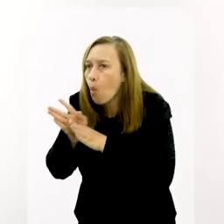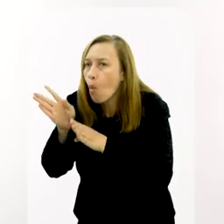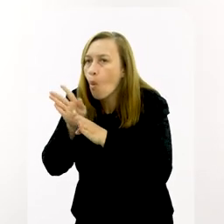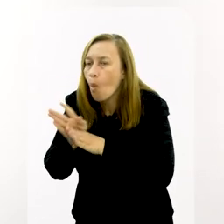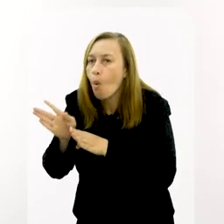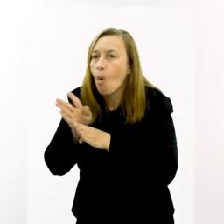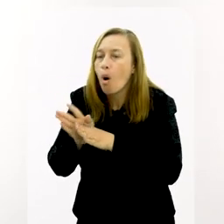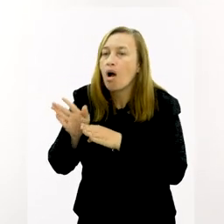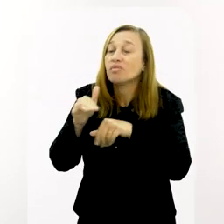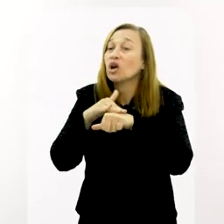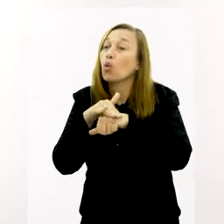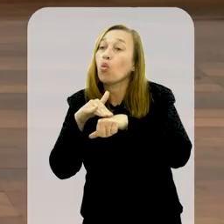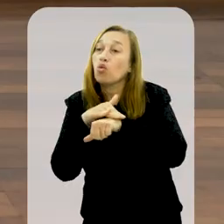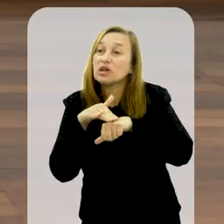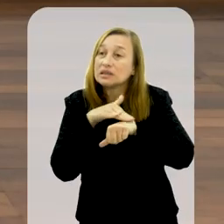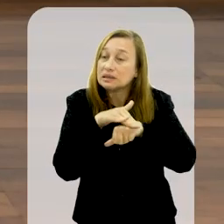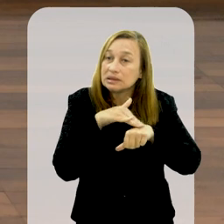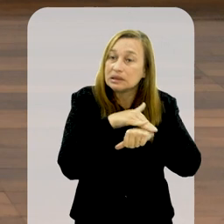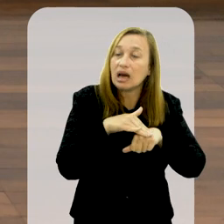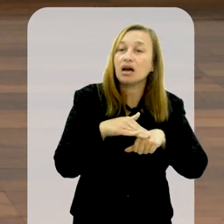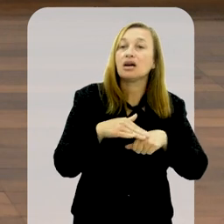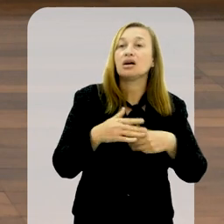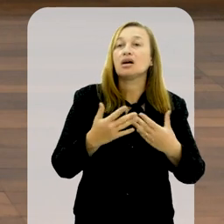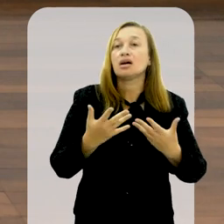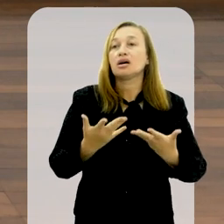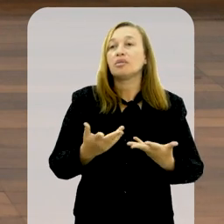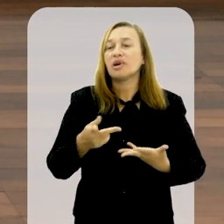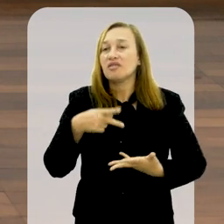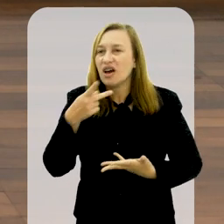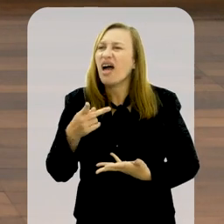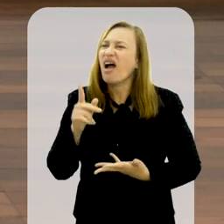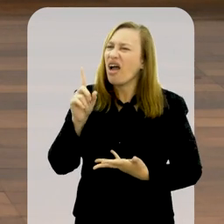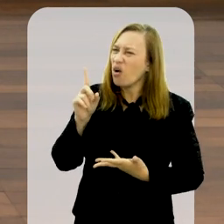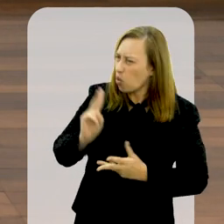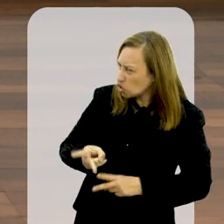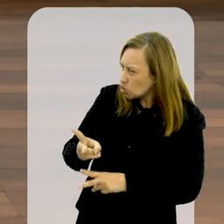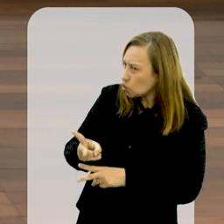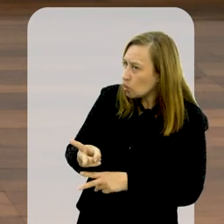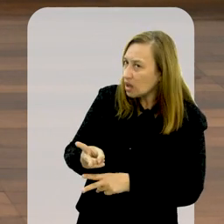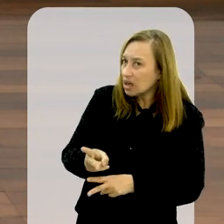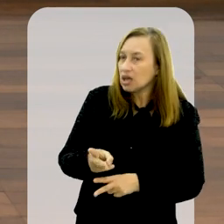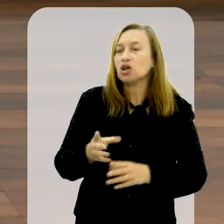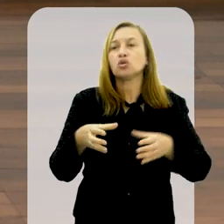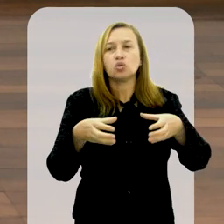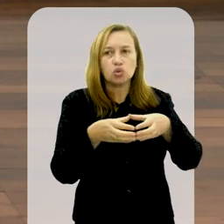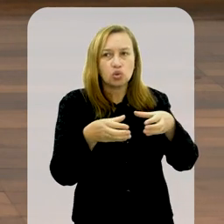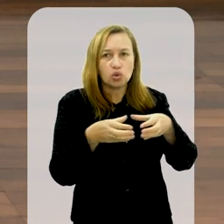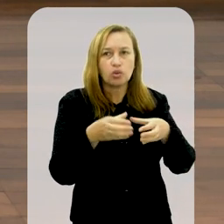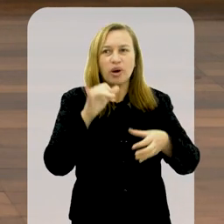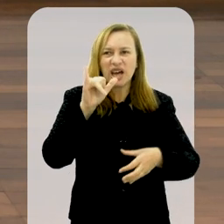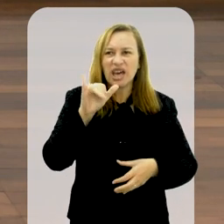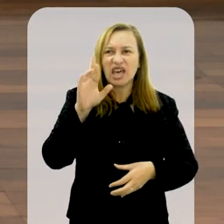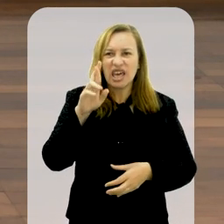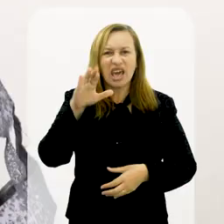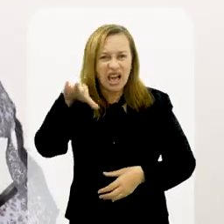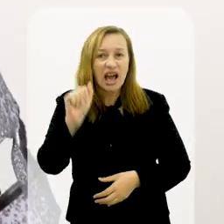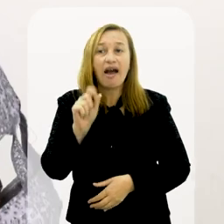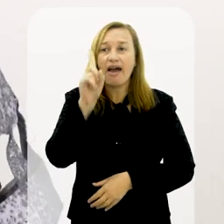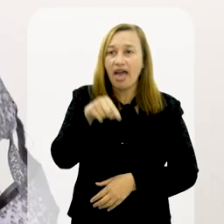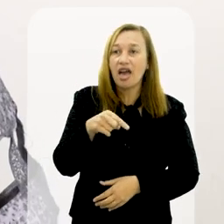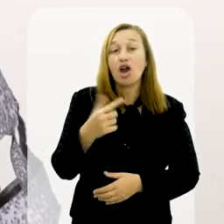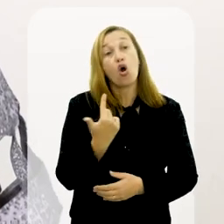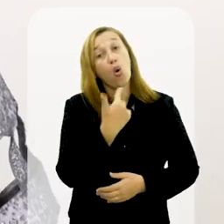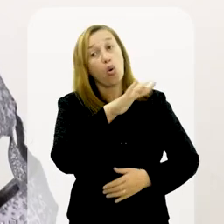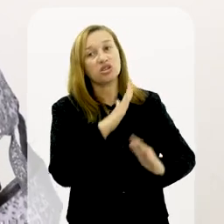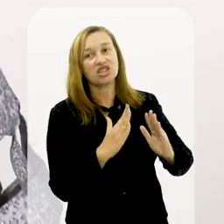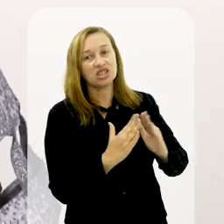conselhos, para se aconselhar, para conversar, para desabafar. Ainda é? No grupo Irca, é.